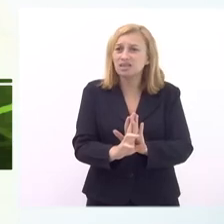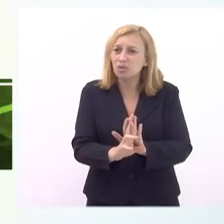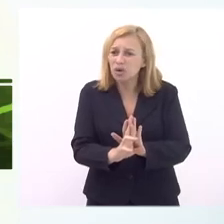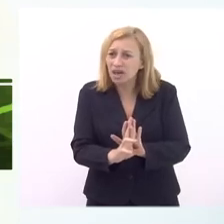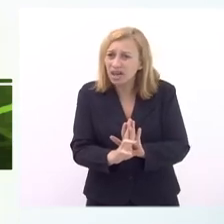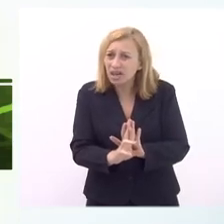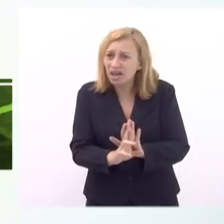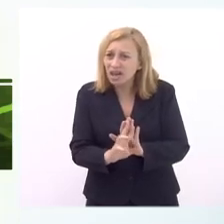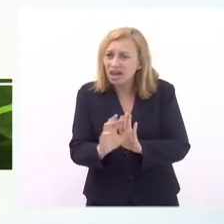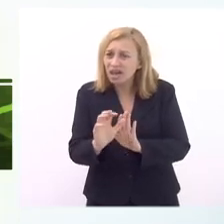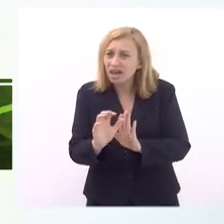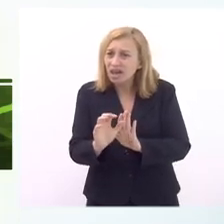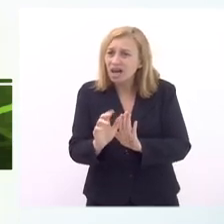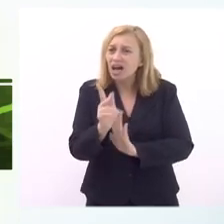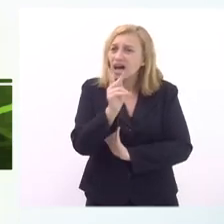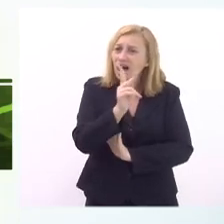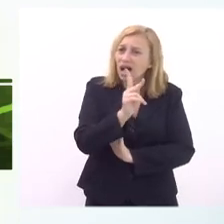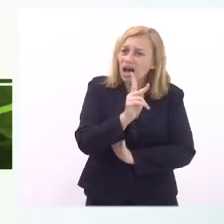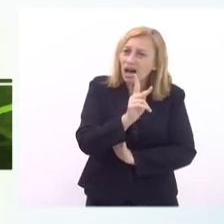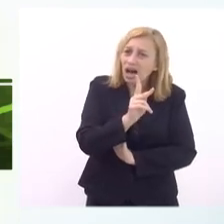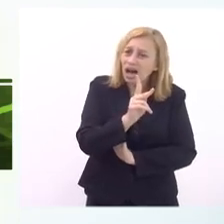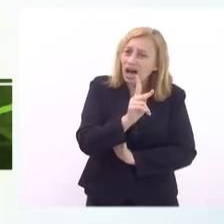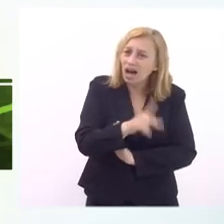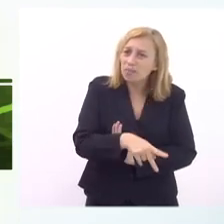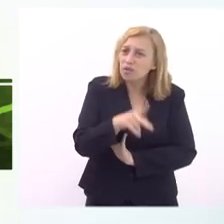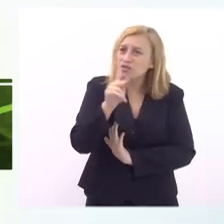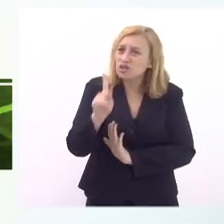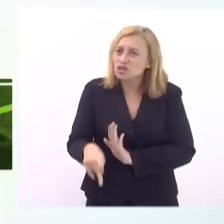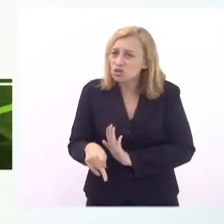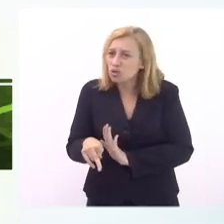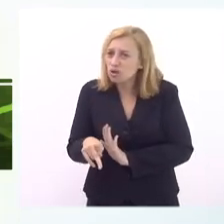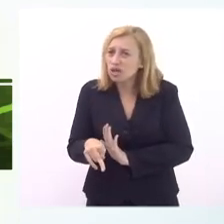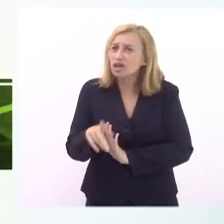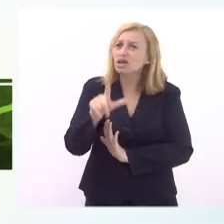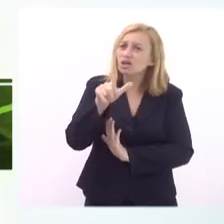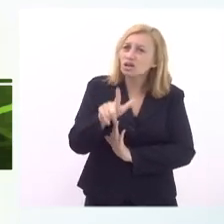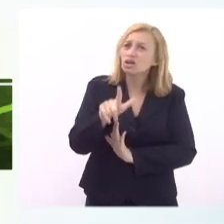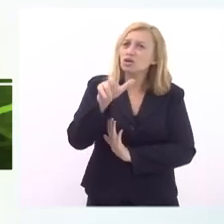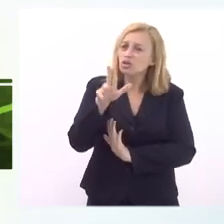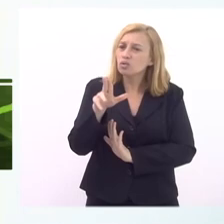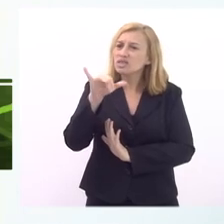a professora Luciane obrigado pela presença Luciane